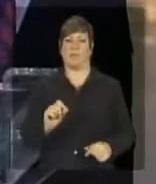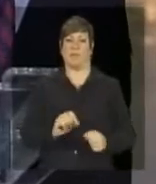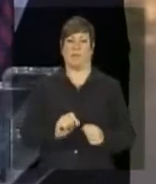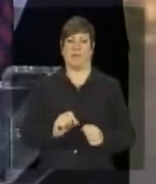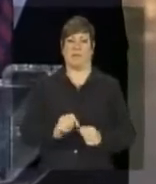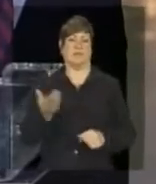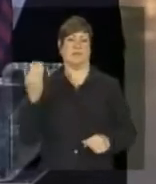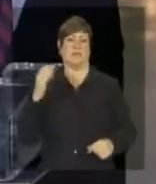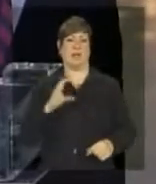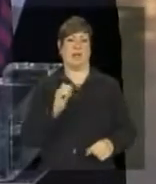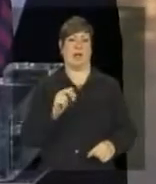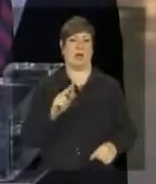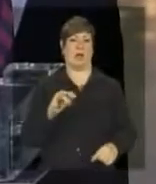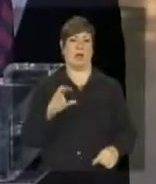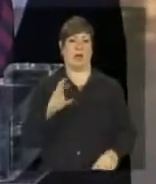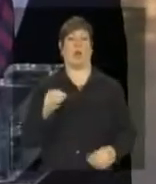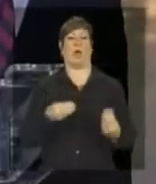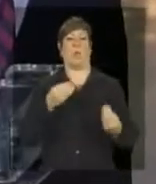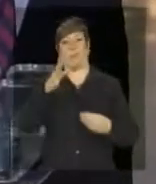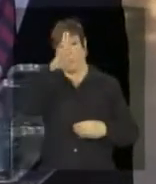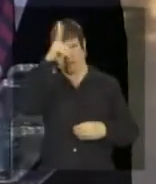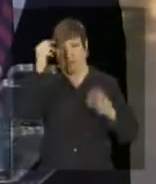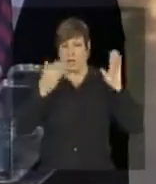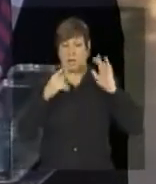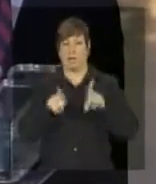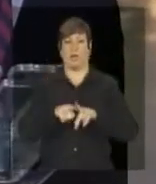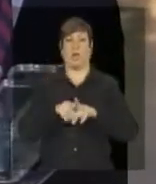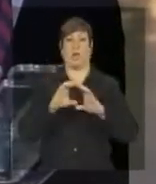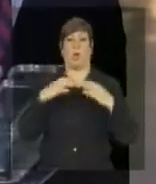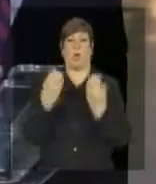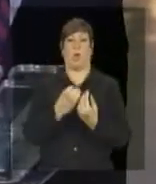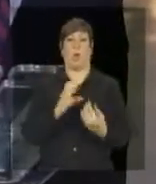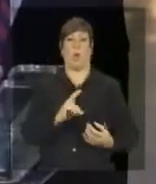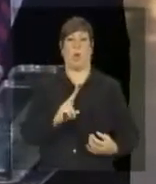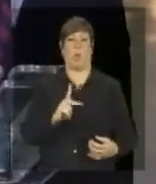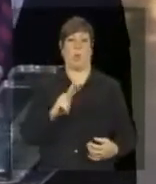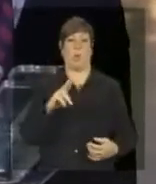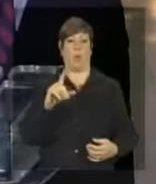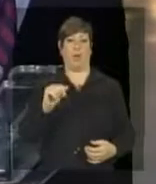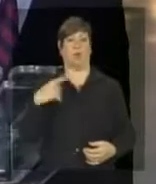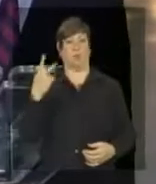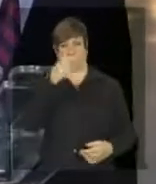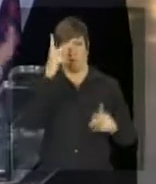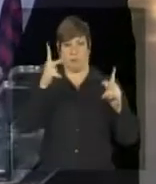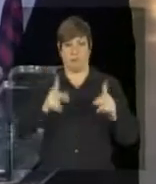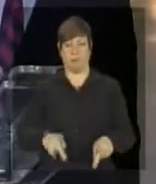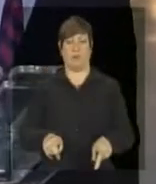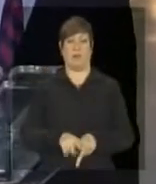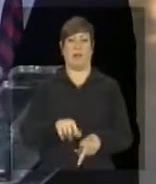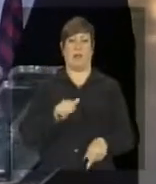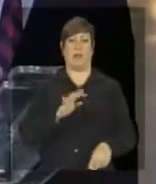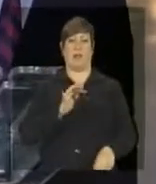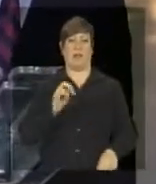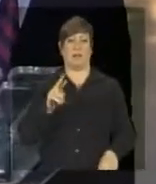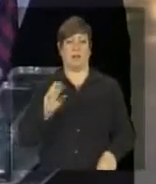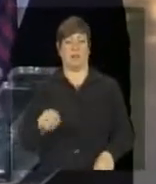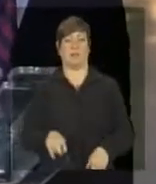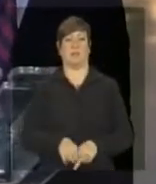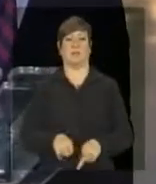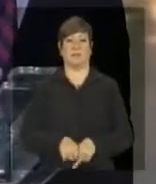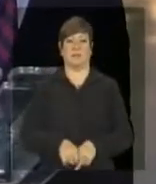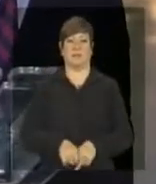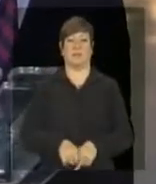Carioca com os índios com a questão da cúpula dos povos no aterro, que eles estão pleiteando no aterro a